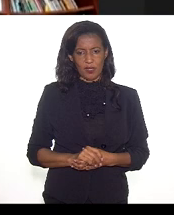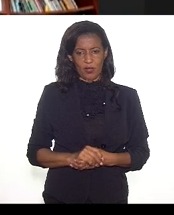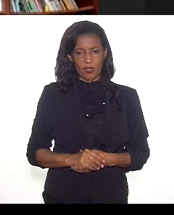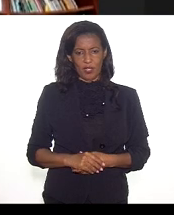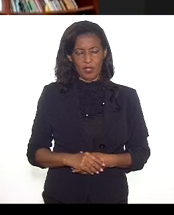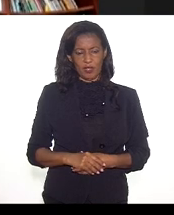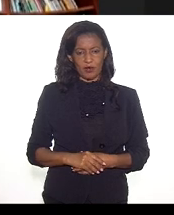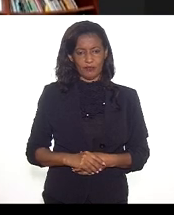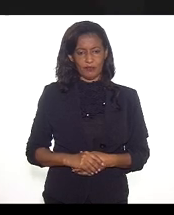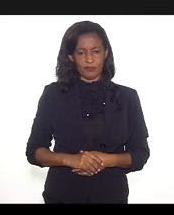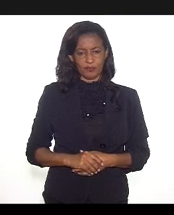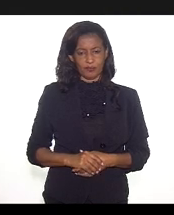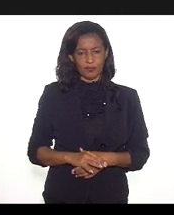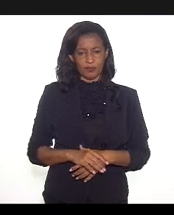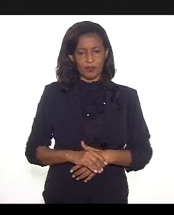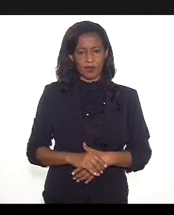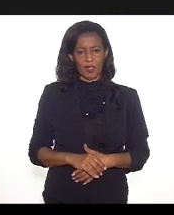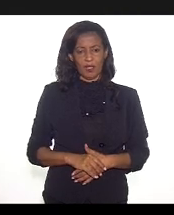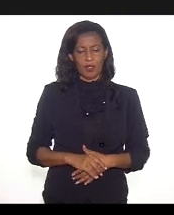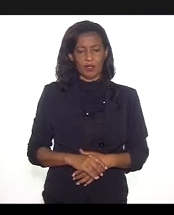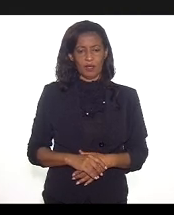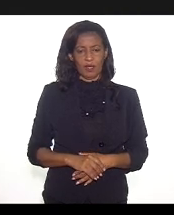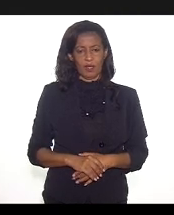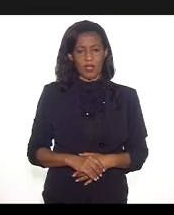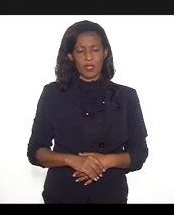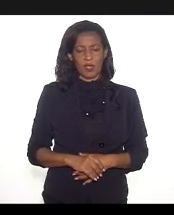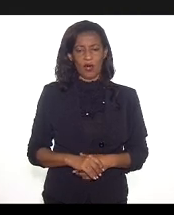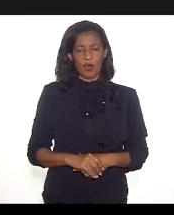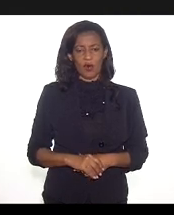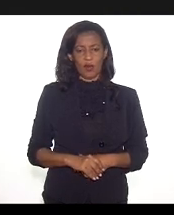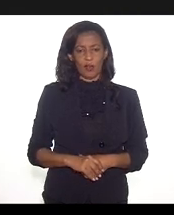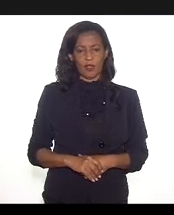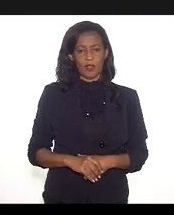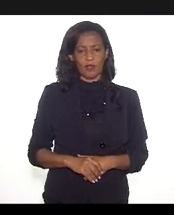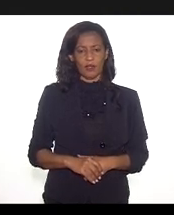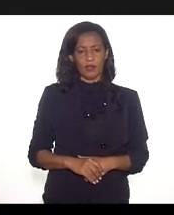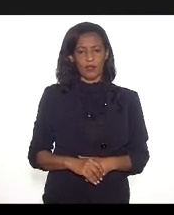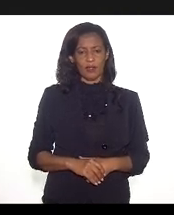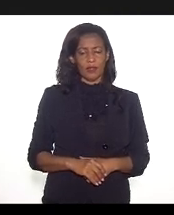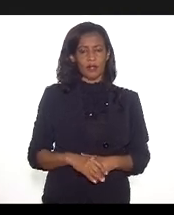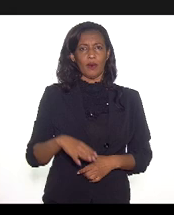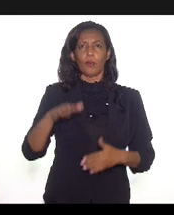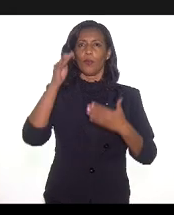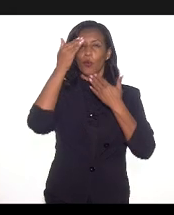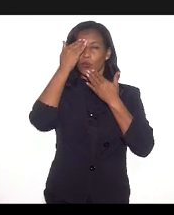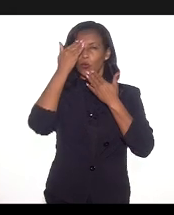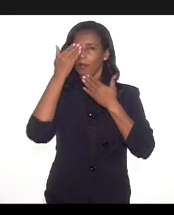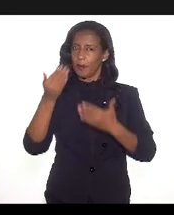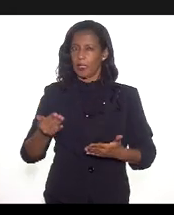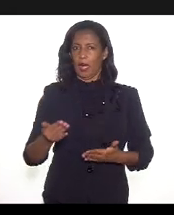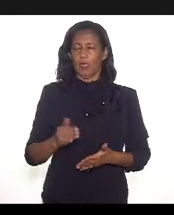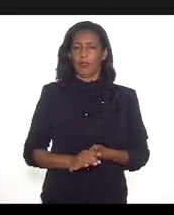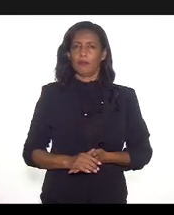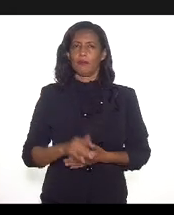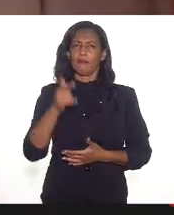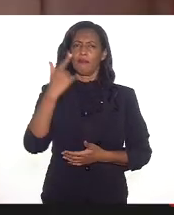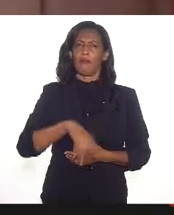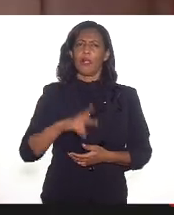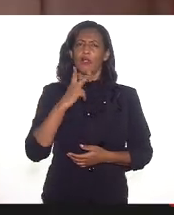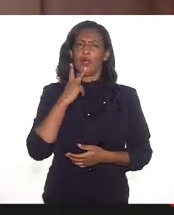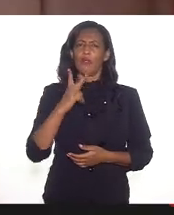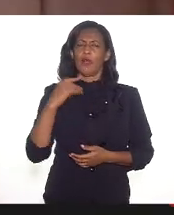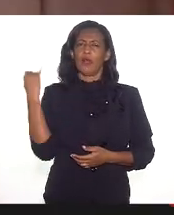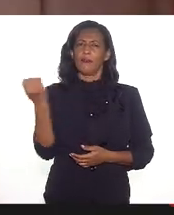Luísa, muito obrigada pela sua intervenção. Mais uma vez, quero ressaltar aqui a importância da gente